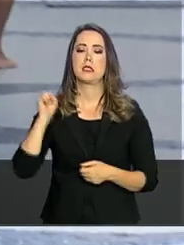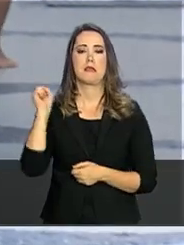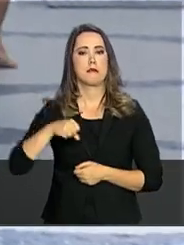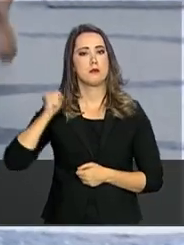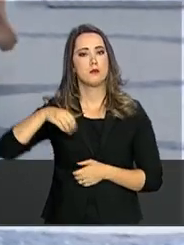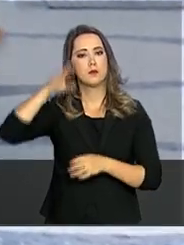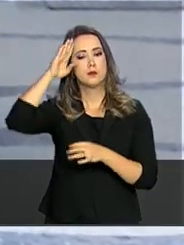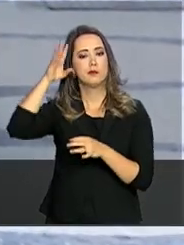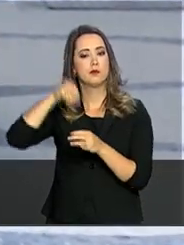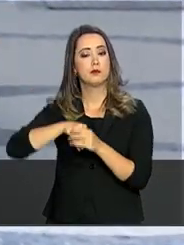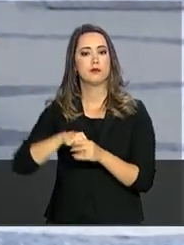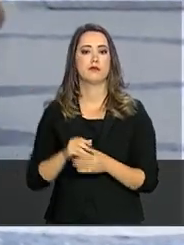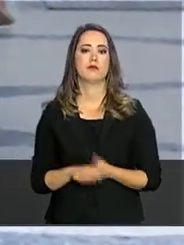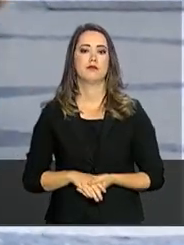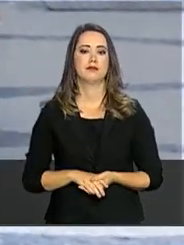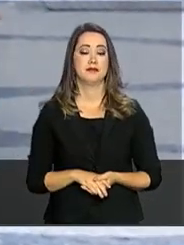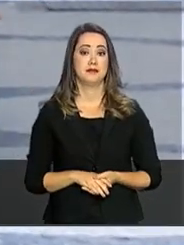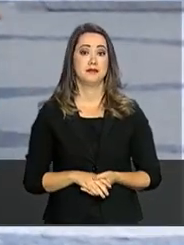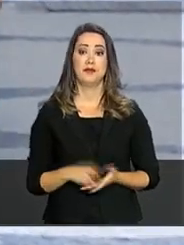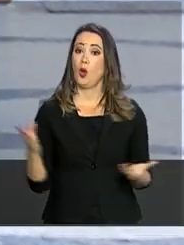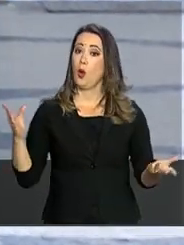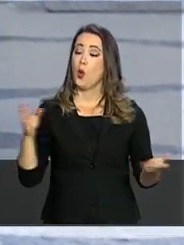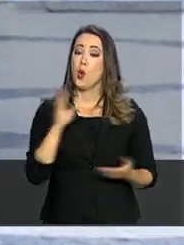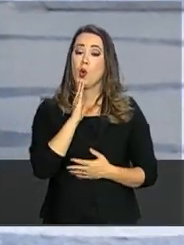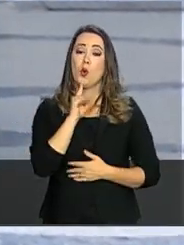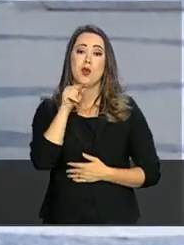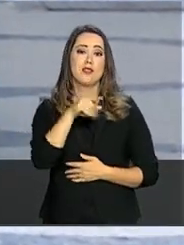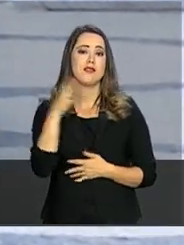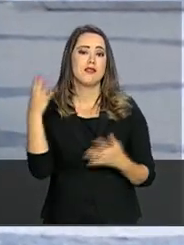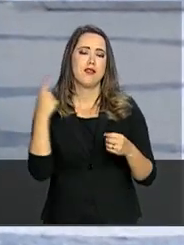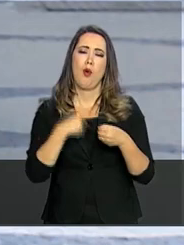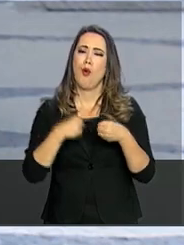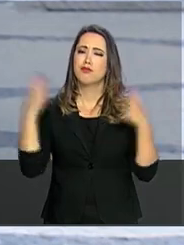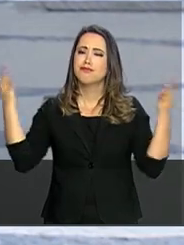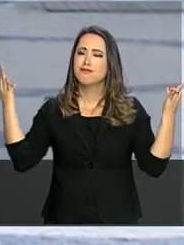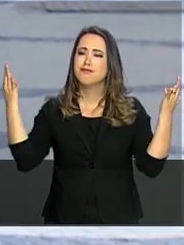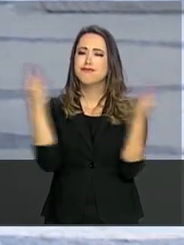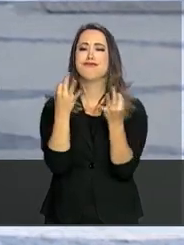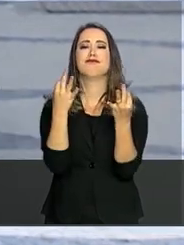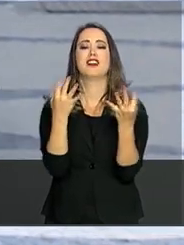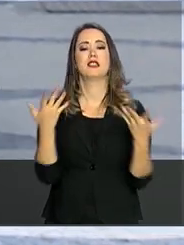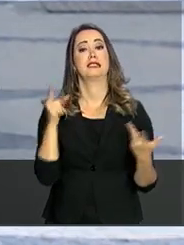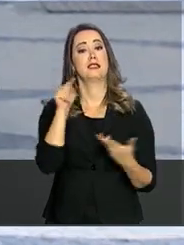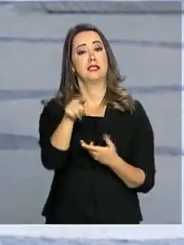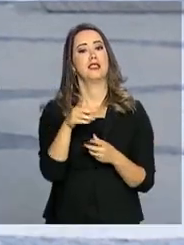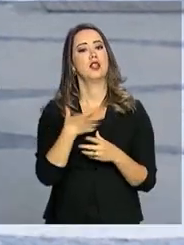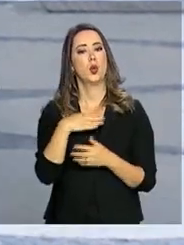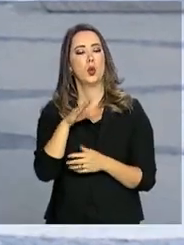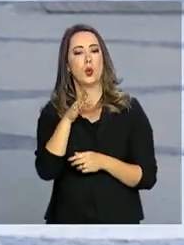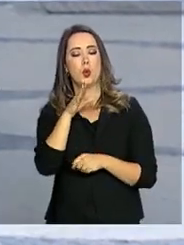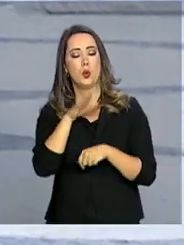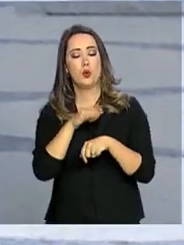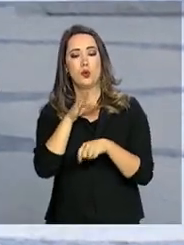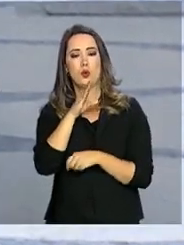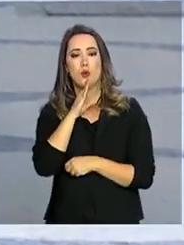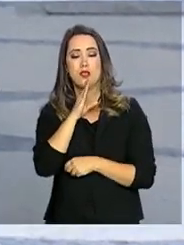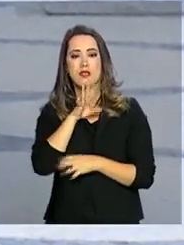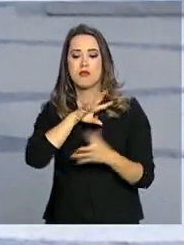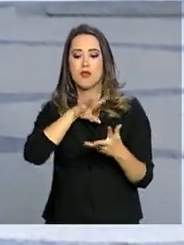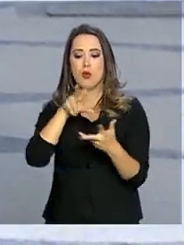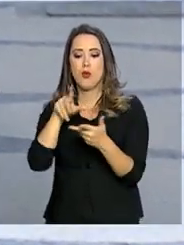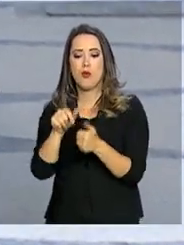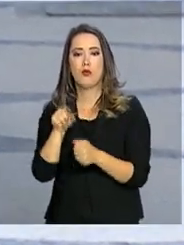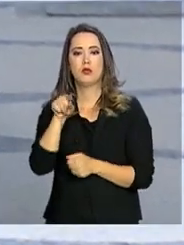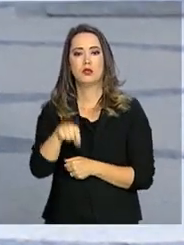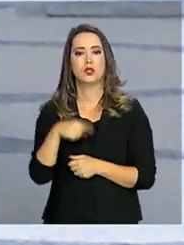como Cidade Maravilhosa e cantada em verso e prosa mundo afora, o Rio de Janeiro recebe turistas de todos os cantos do Brasil e do mundo.